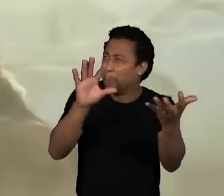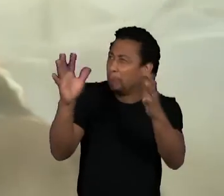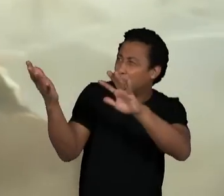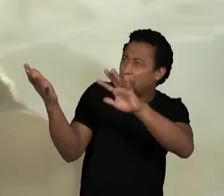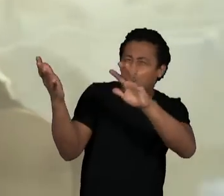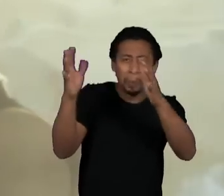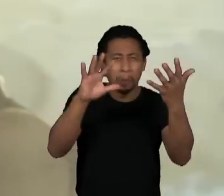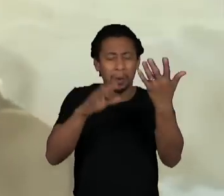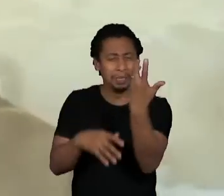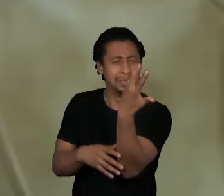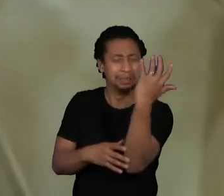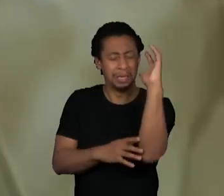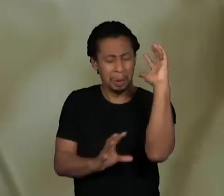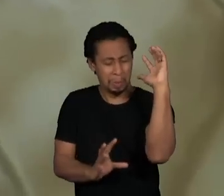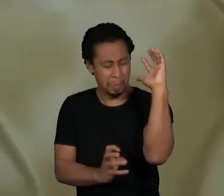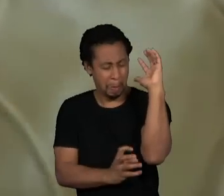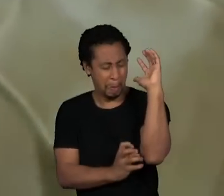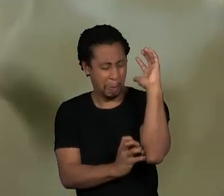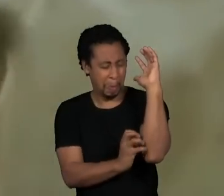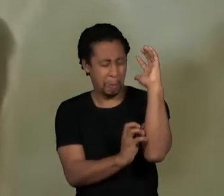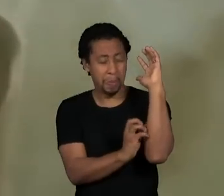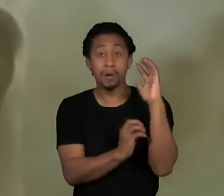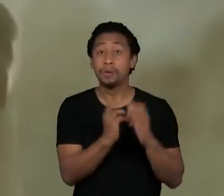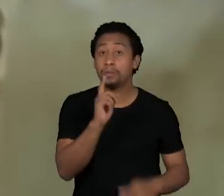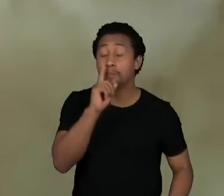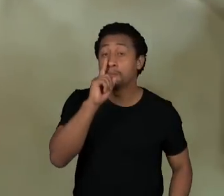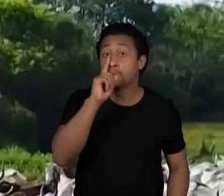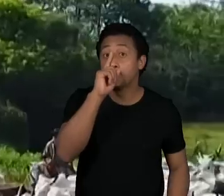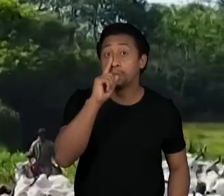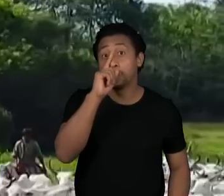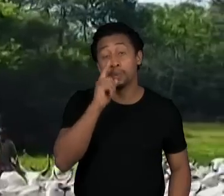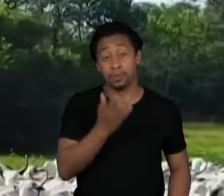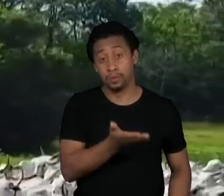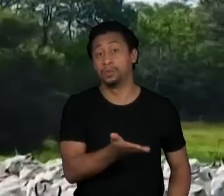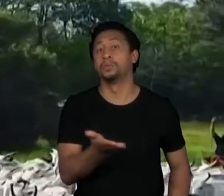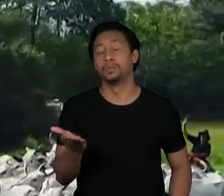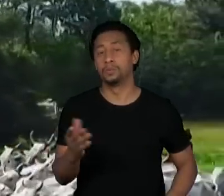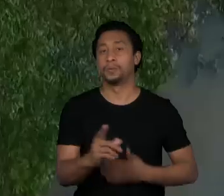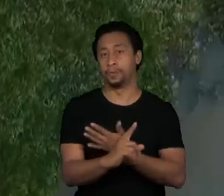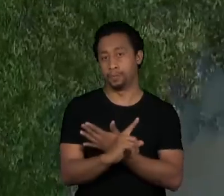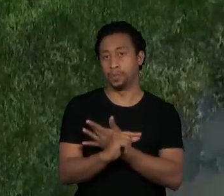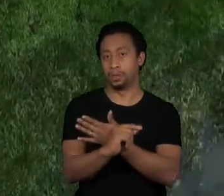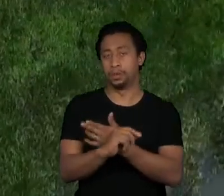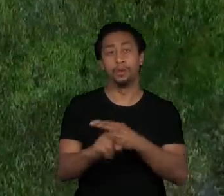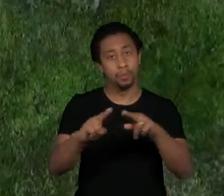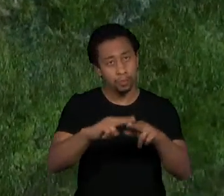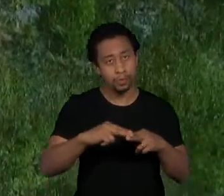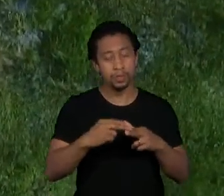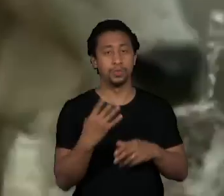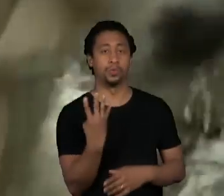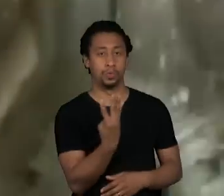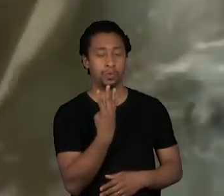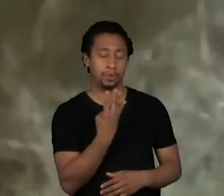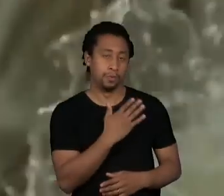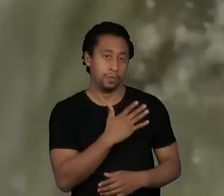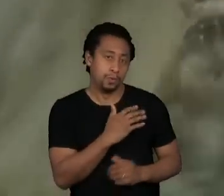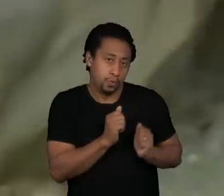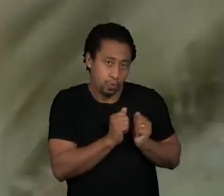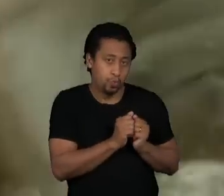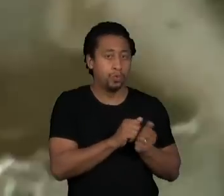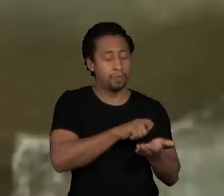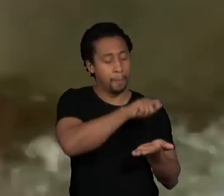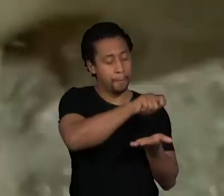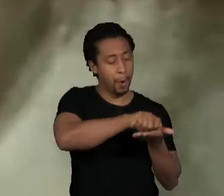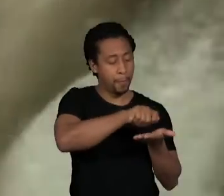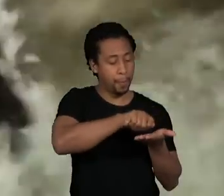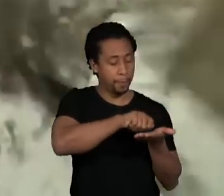que vem colocando em risco o Pantanal, como a gente conhece. Então, essa carta foi motivada pela aprovação